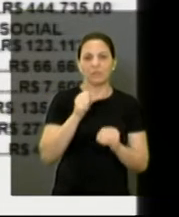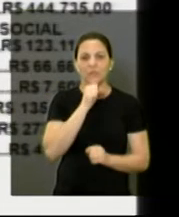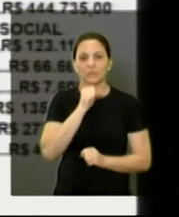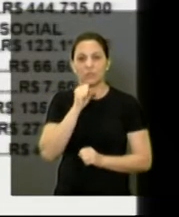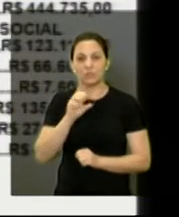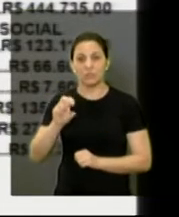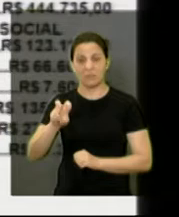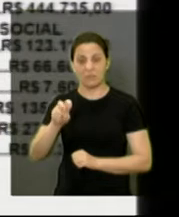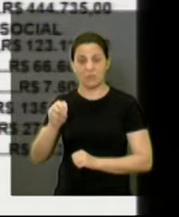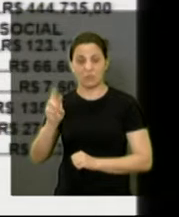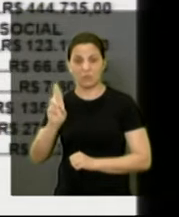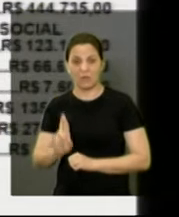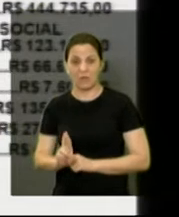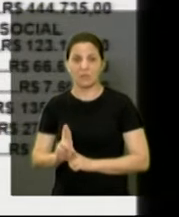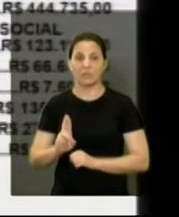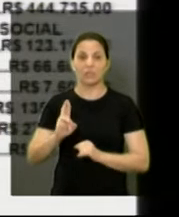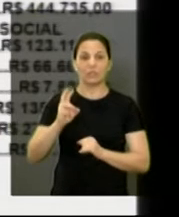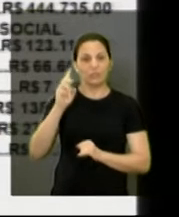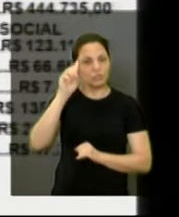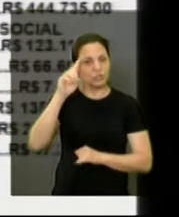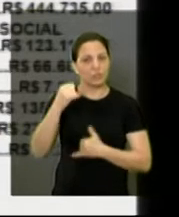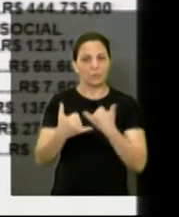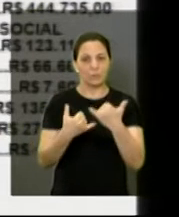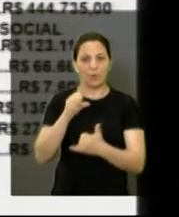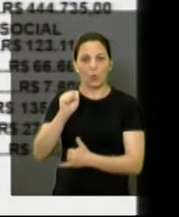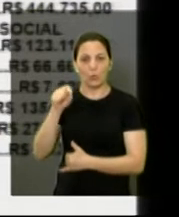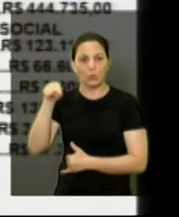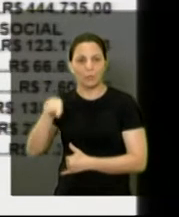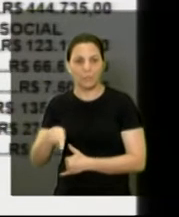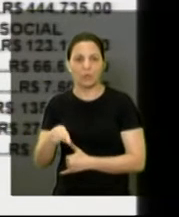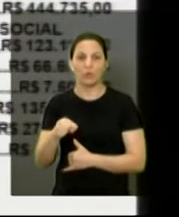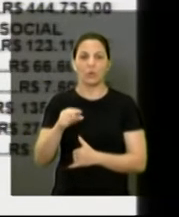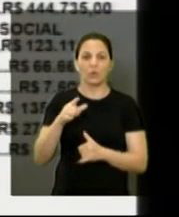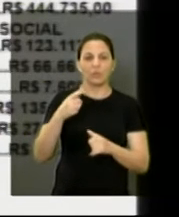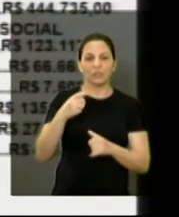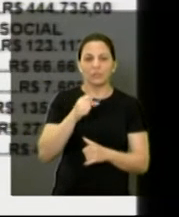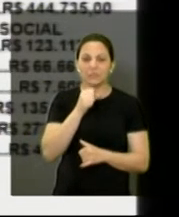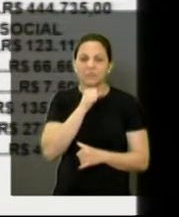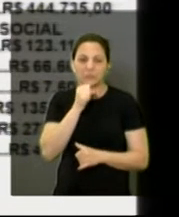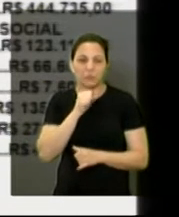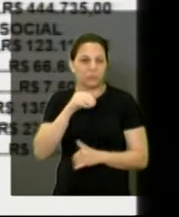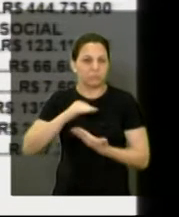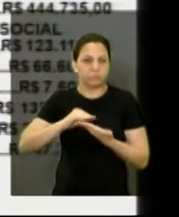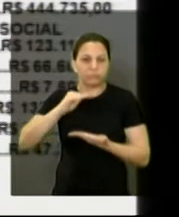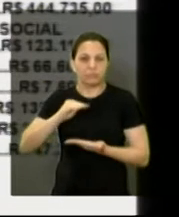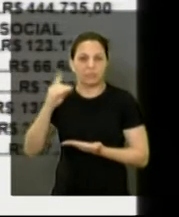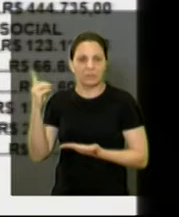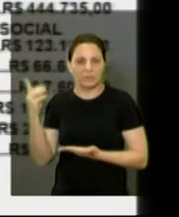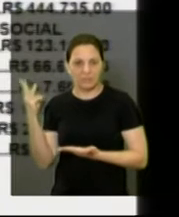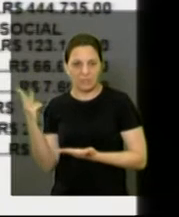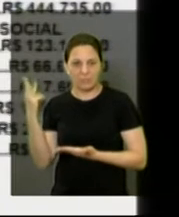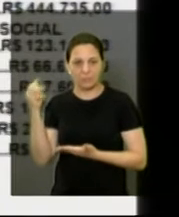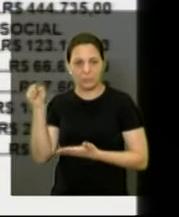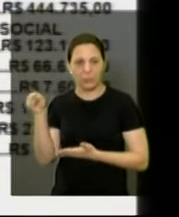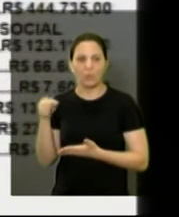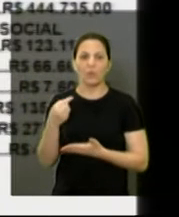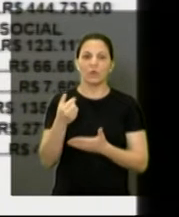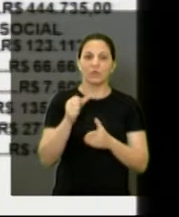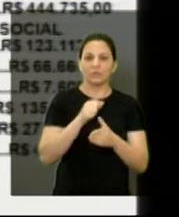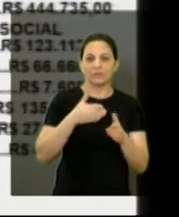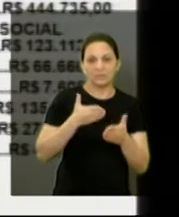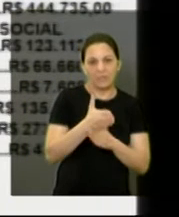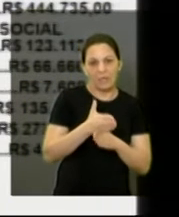500 reais. Dia do Brincar, 8 mil. Vila Dignidade, 3 mil. Serralheiro, 7 mil. Pronatec,